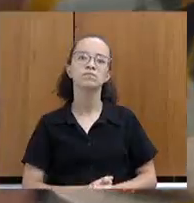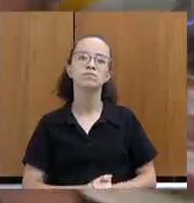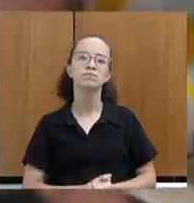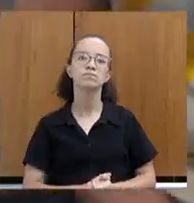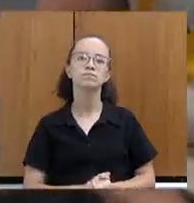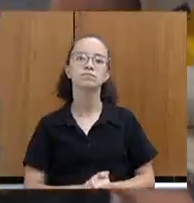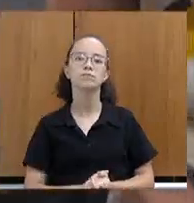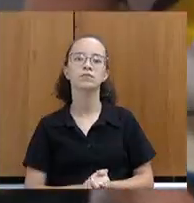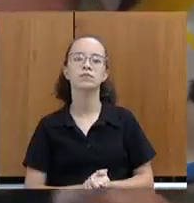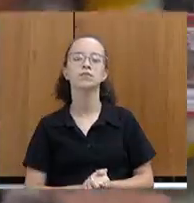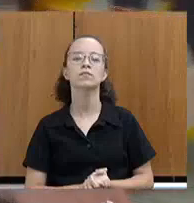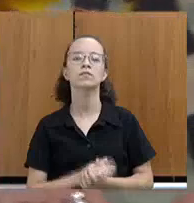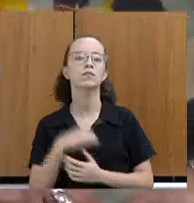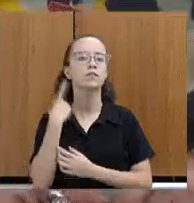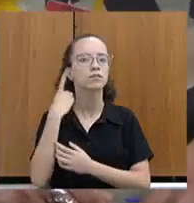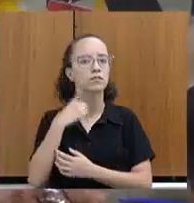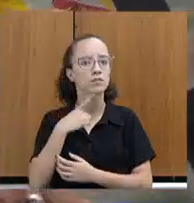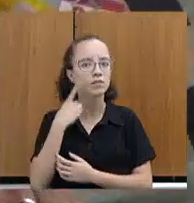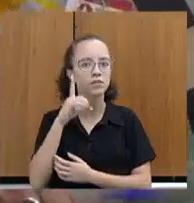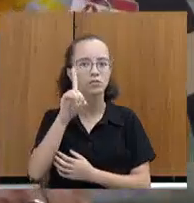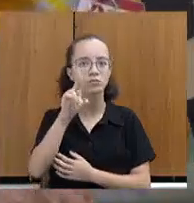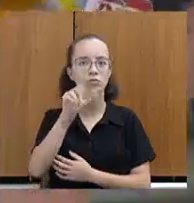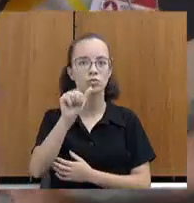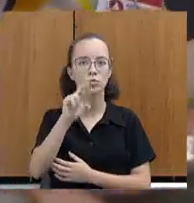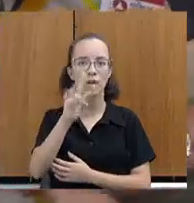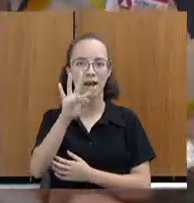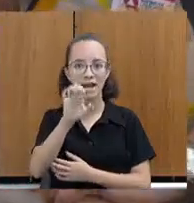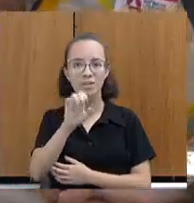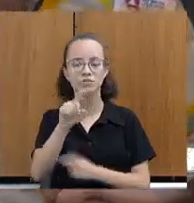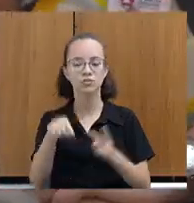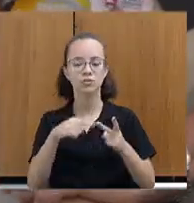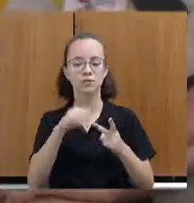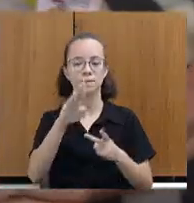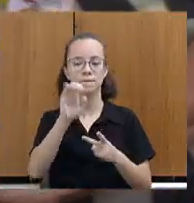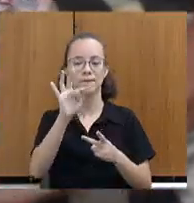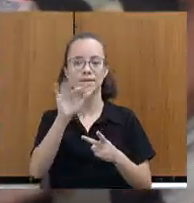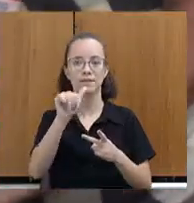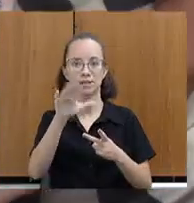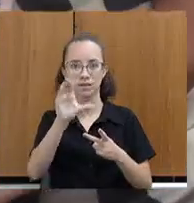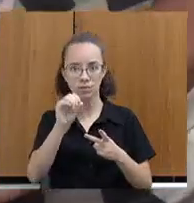Registro a presença do deputado Duarte Bechir, deputado Betão.